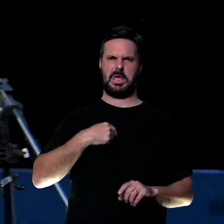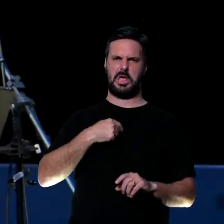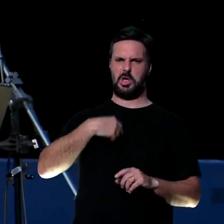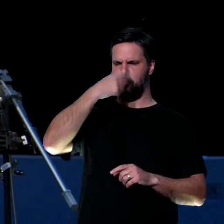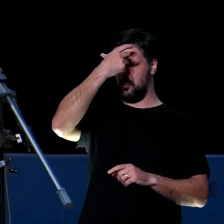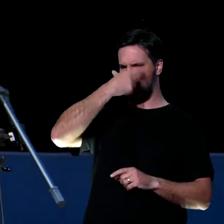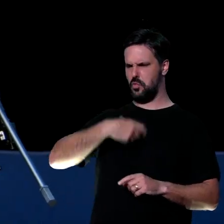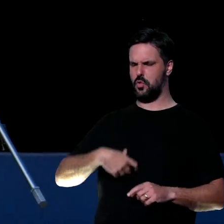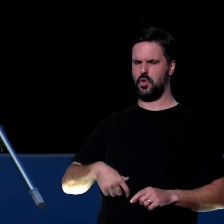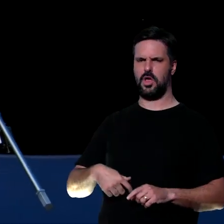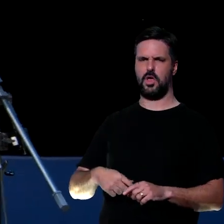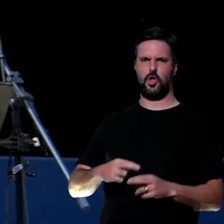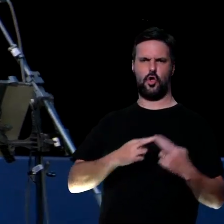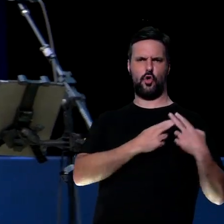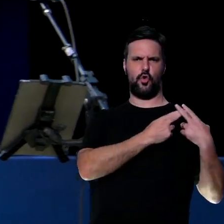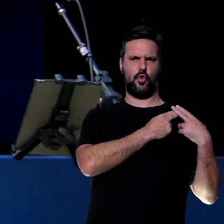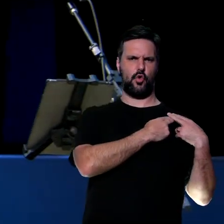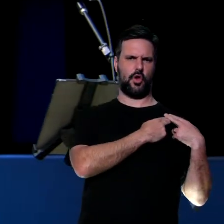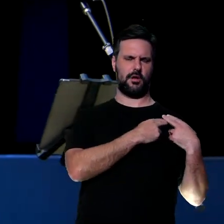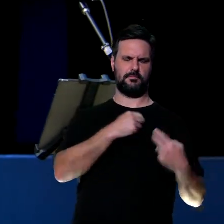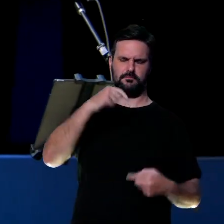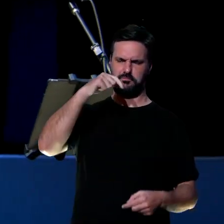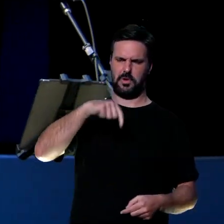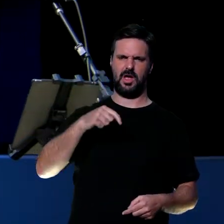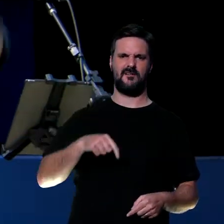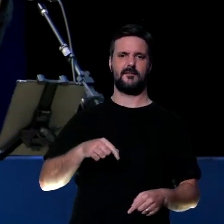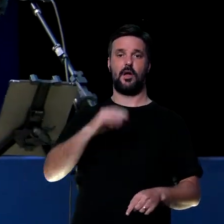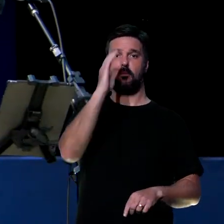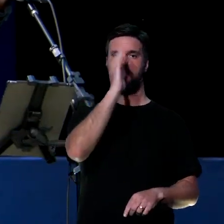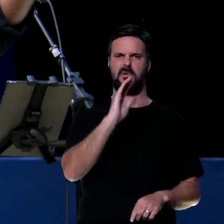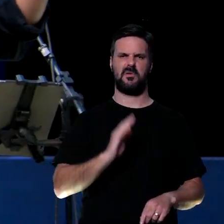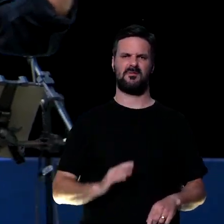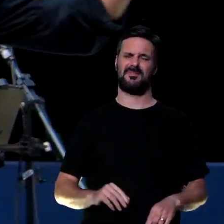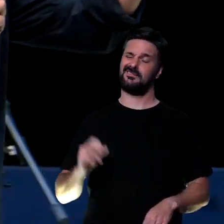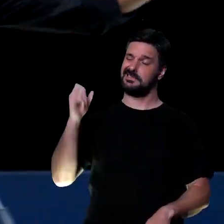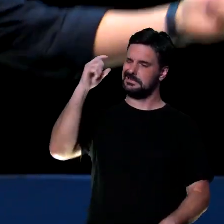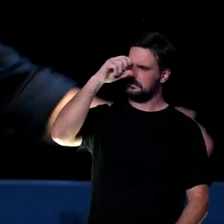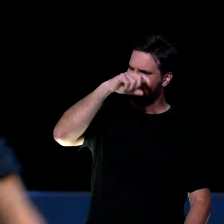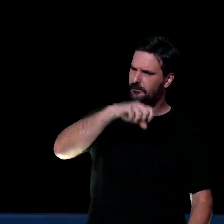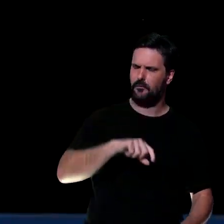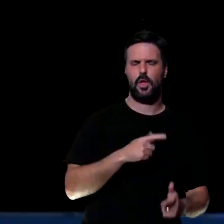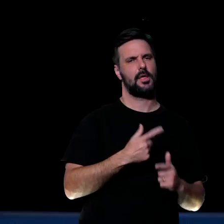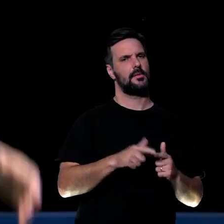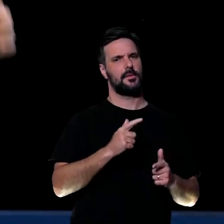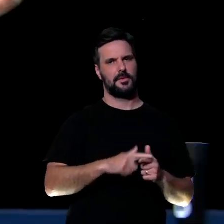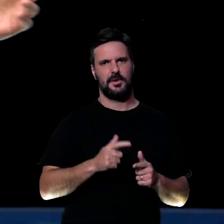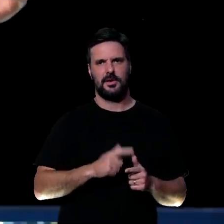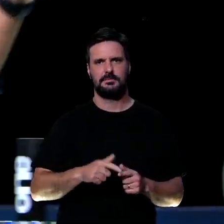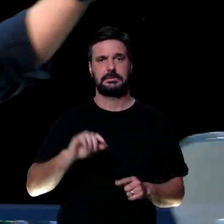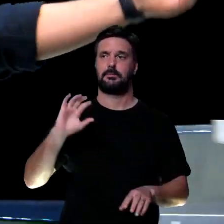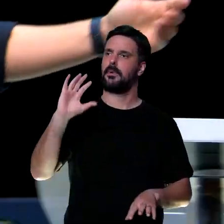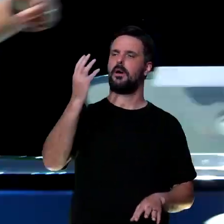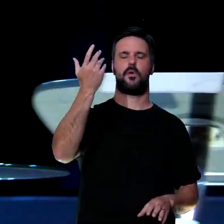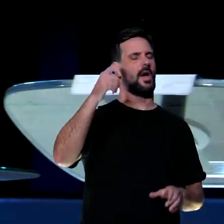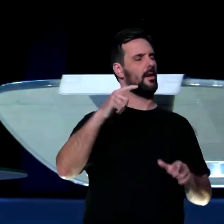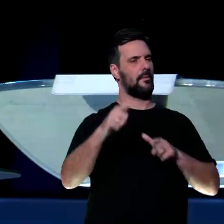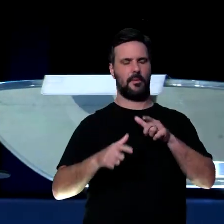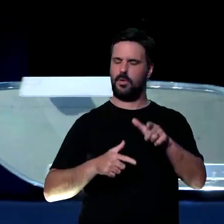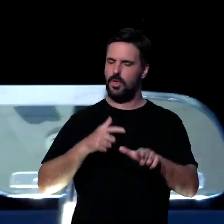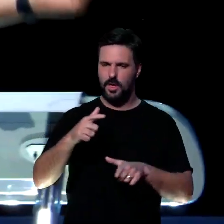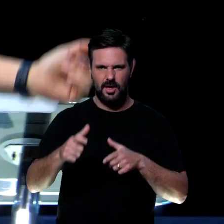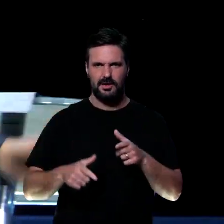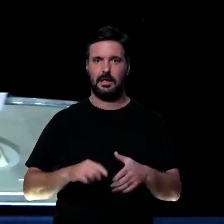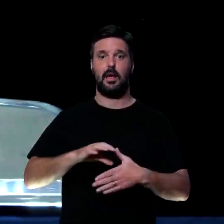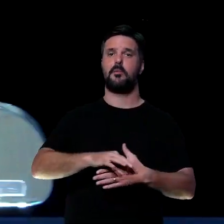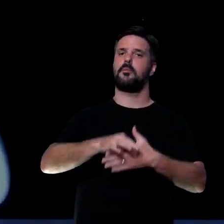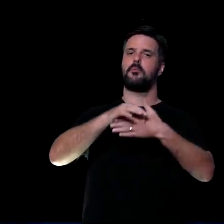eu sou responsável. Não, mas é que olha como está a situação do país. Não, mas é que você não sabe o que aconteceu. Não, é que meu trabalho é desse jeito. Não, é que